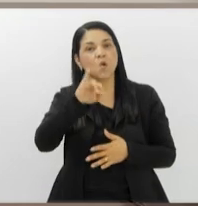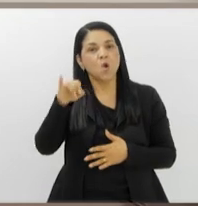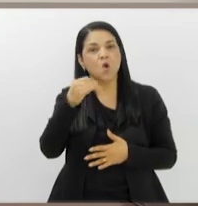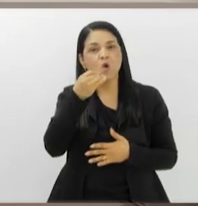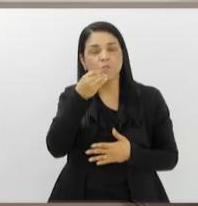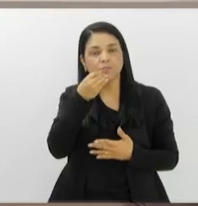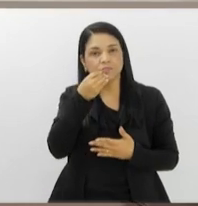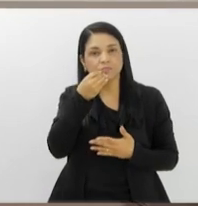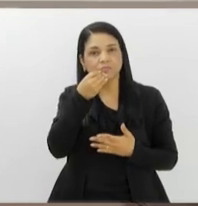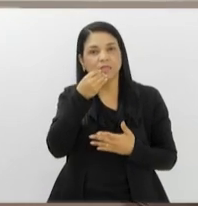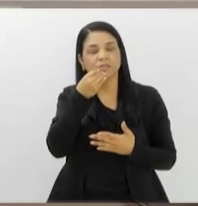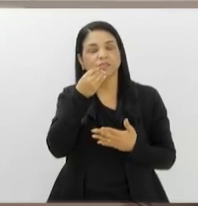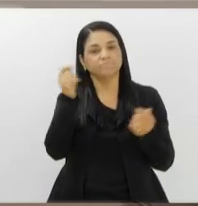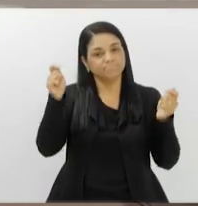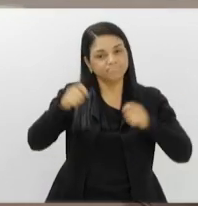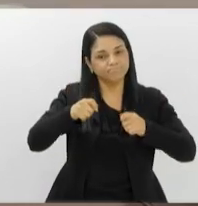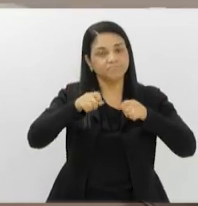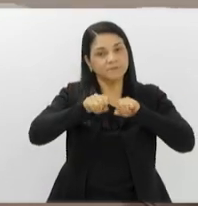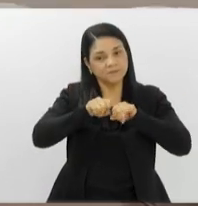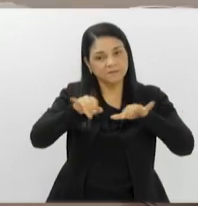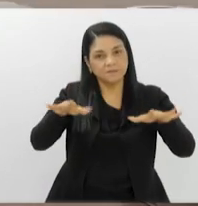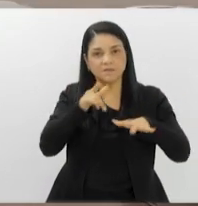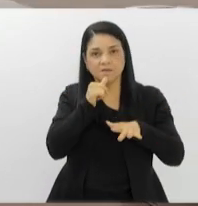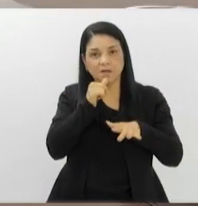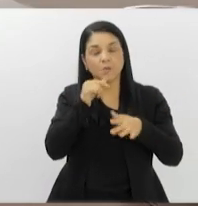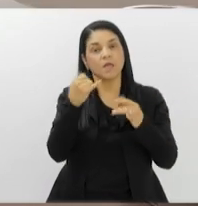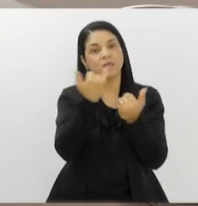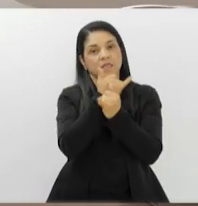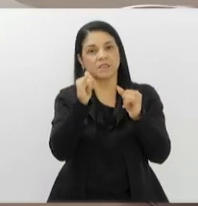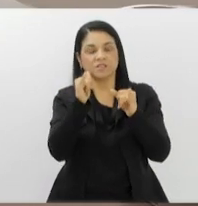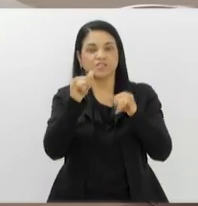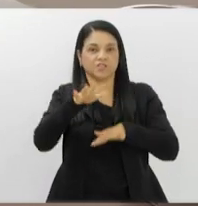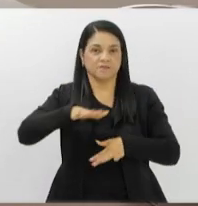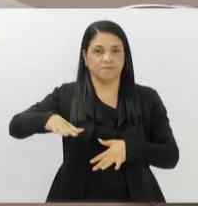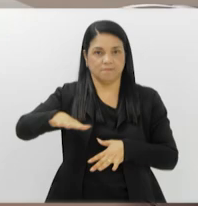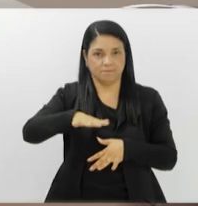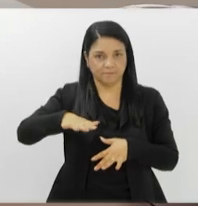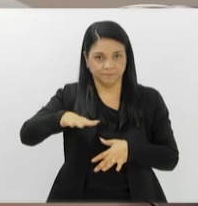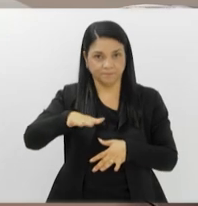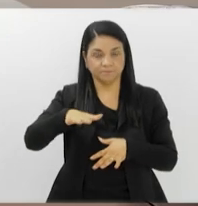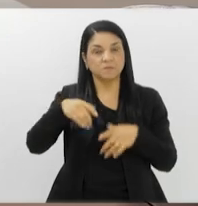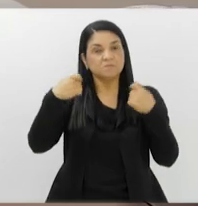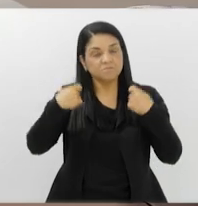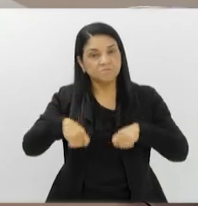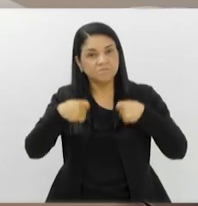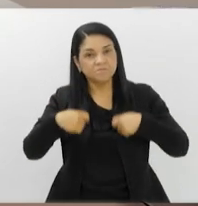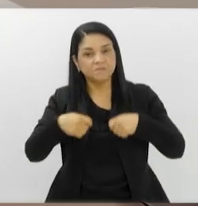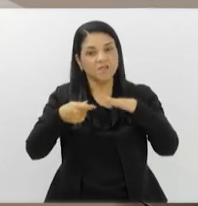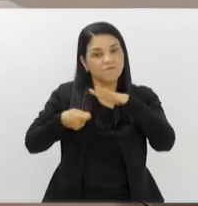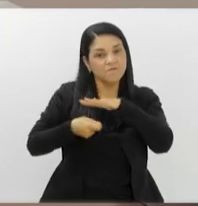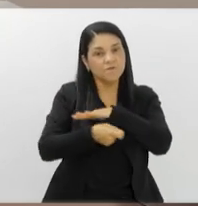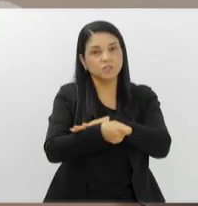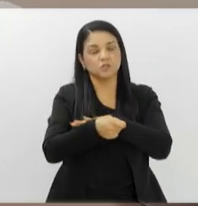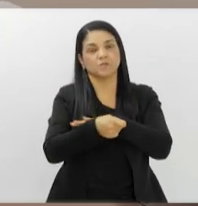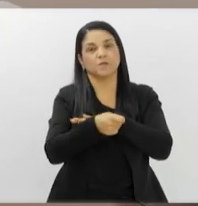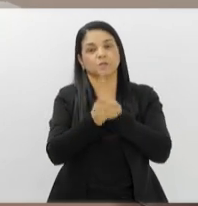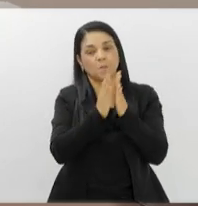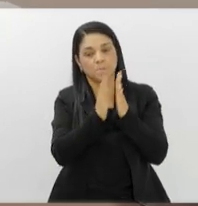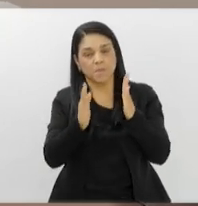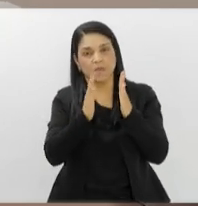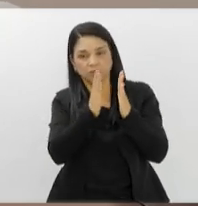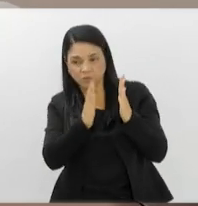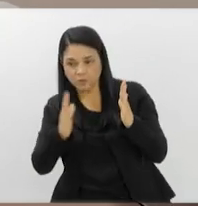oportunidade de disponibilidade hídrica, mas também geração de energia para aquela área. É necessário que a gente faça investimentos